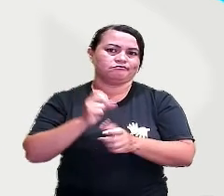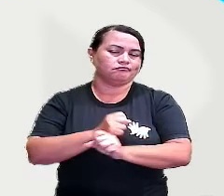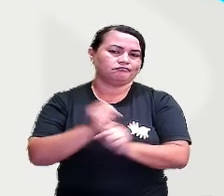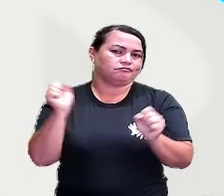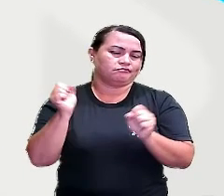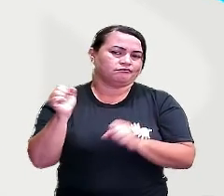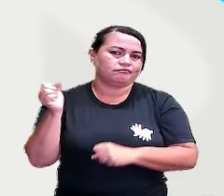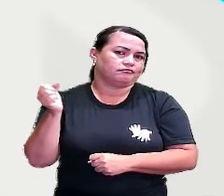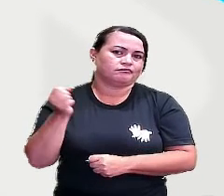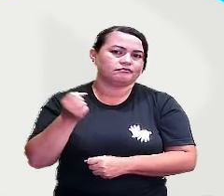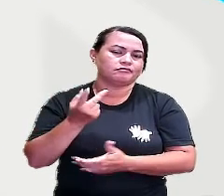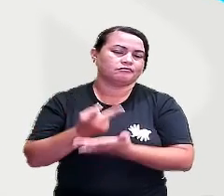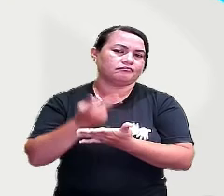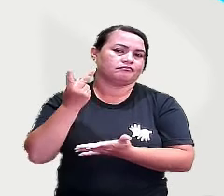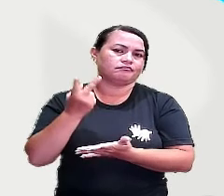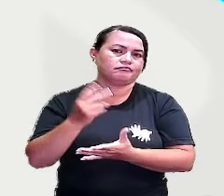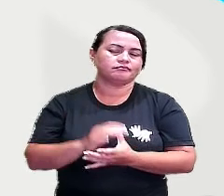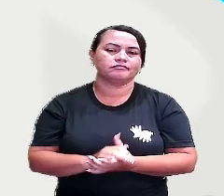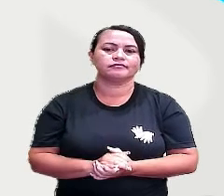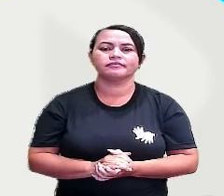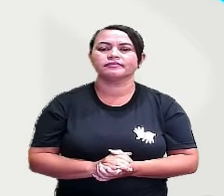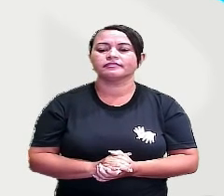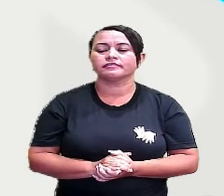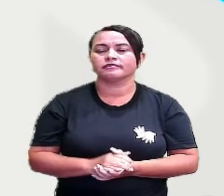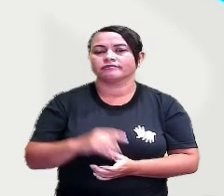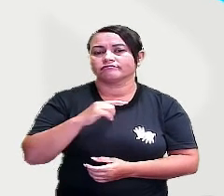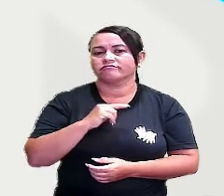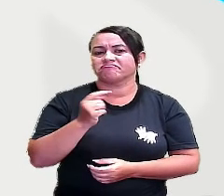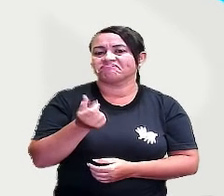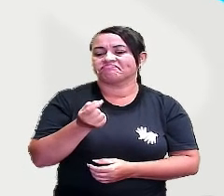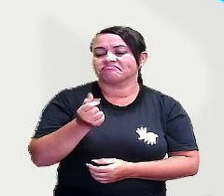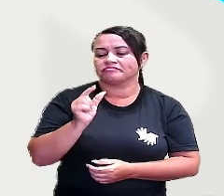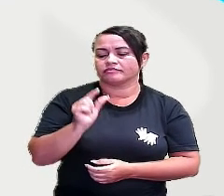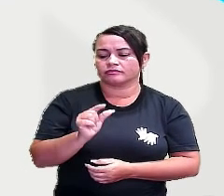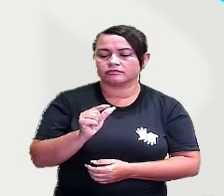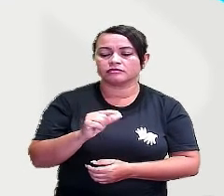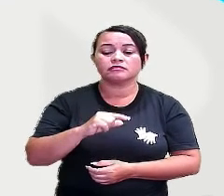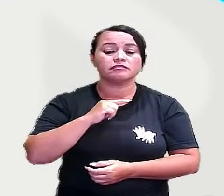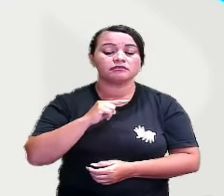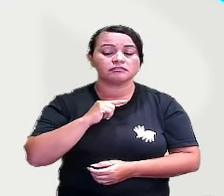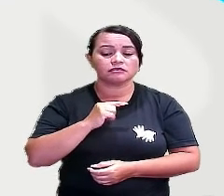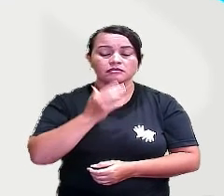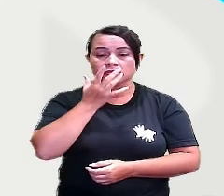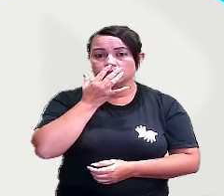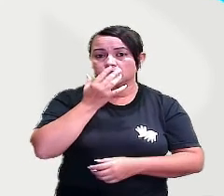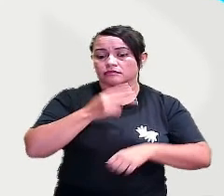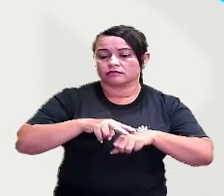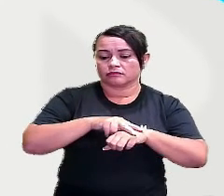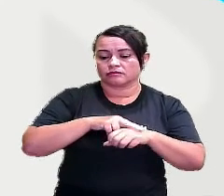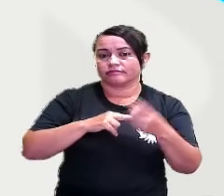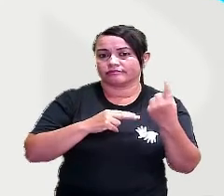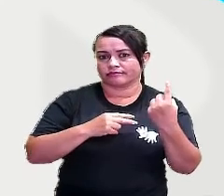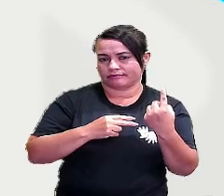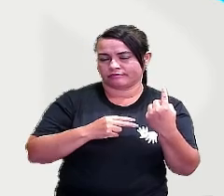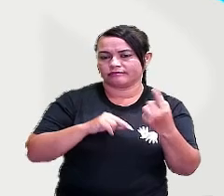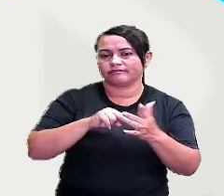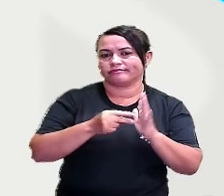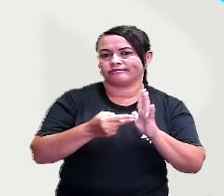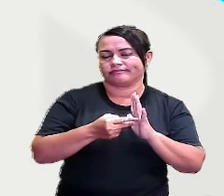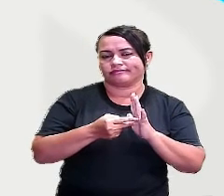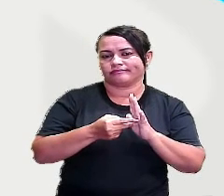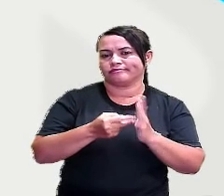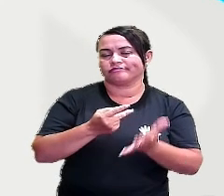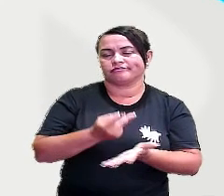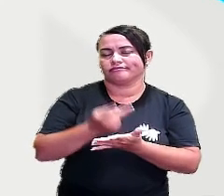pouca possibilidade de acontecer, né? Então, quando eu levo em consideração a cor verde, essa situação aí se torna